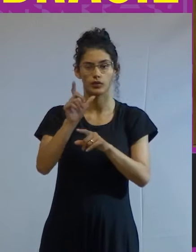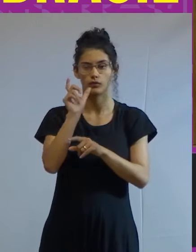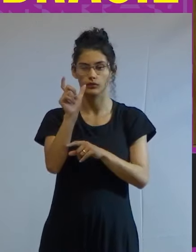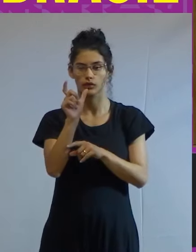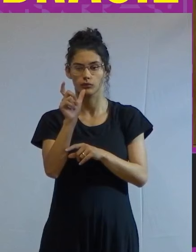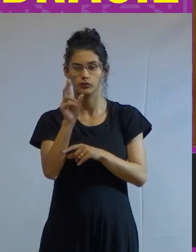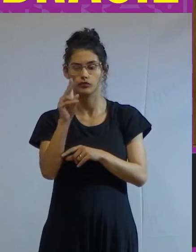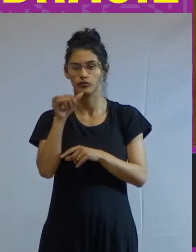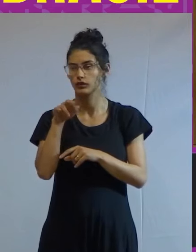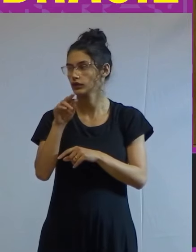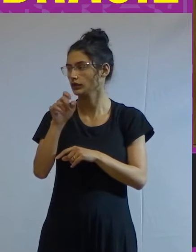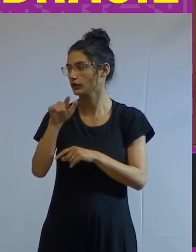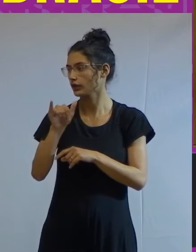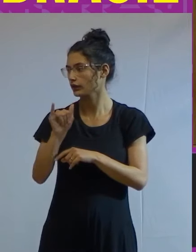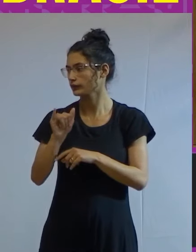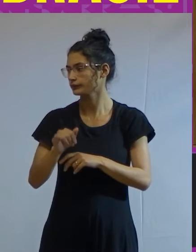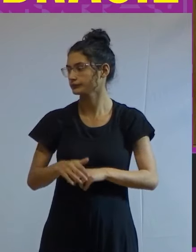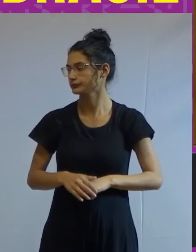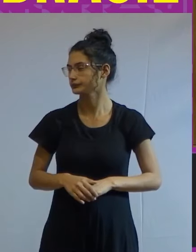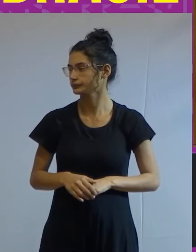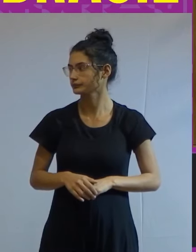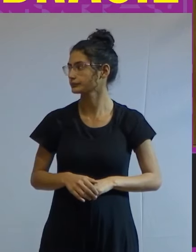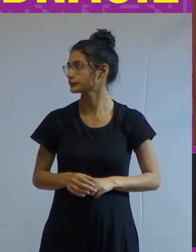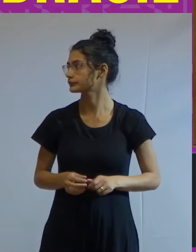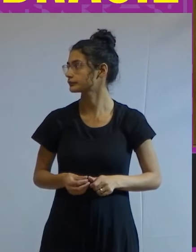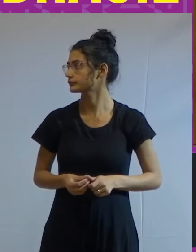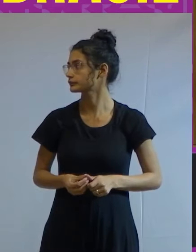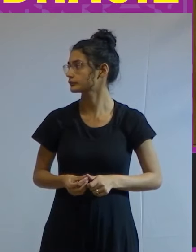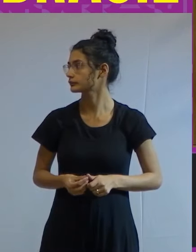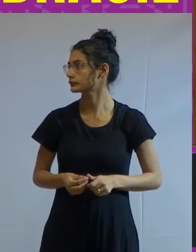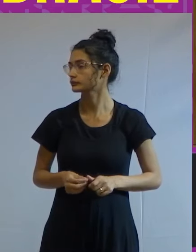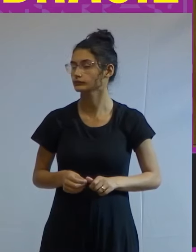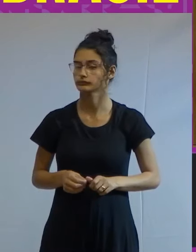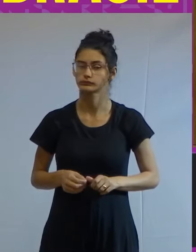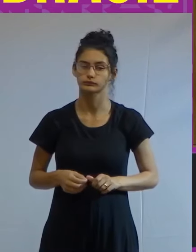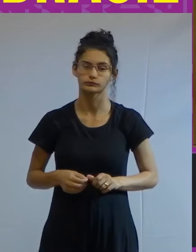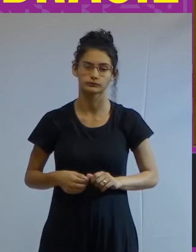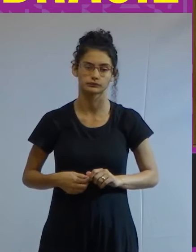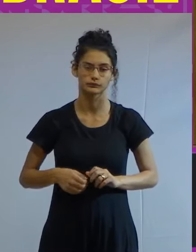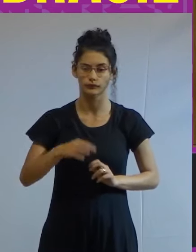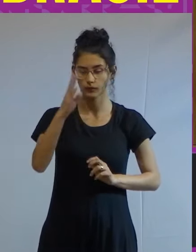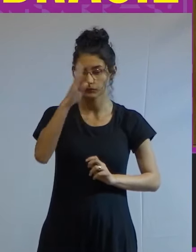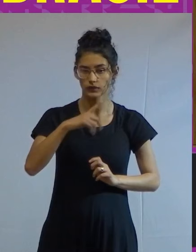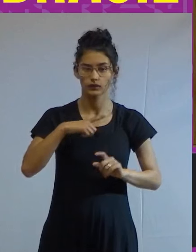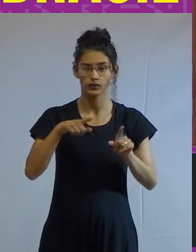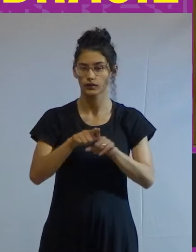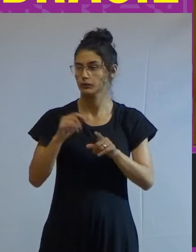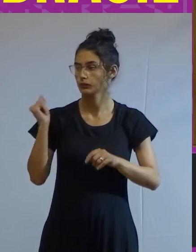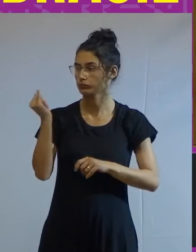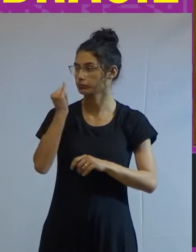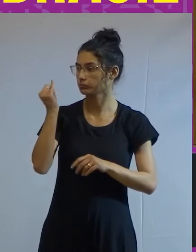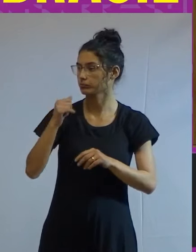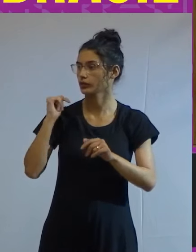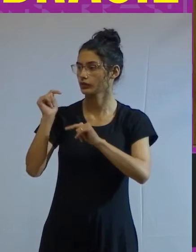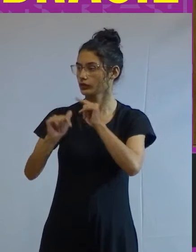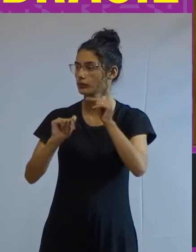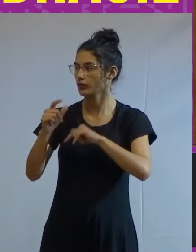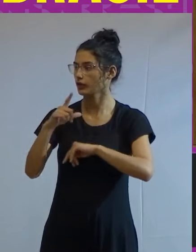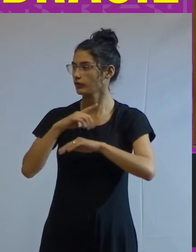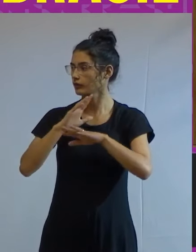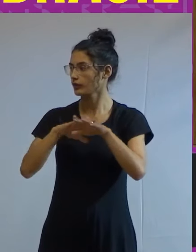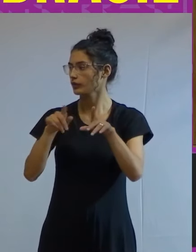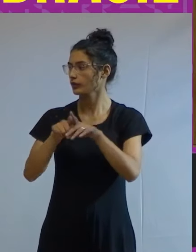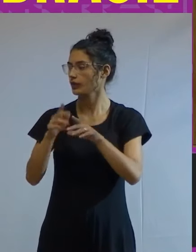de Wanderlei Guilherme dos Santos ora no Brasil o caráter raso dessa redenção pelo trabalho formal